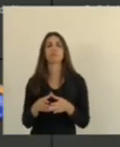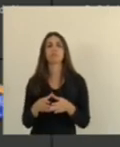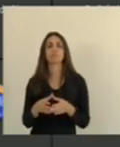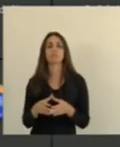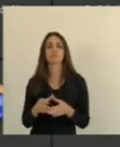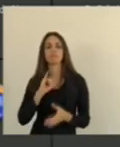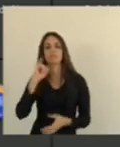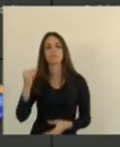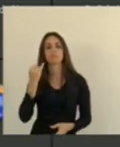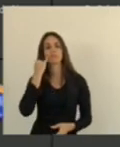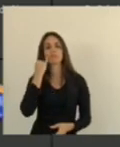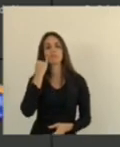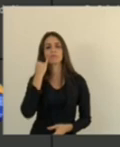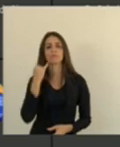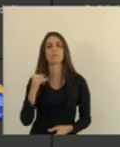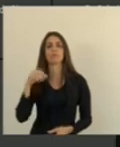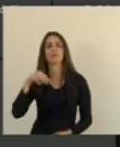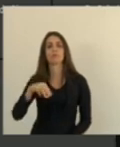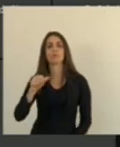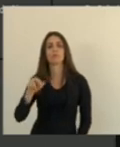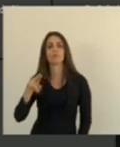deputado Janete deputado Marcelo Santos